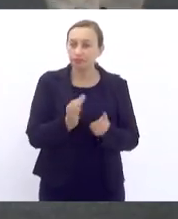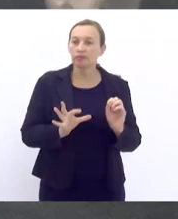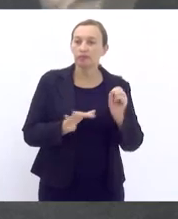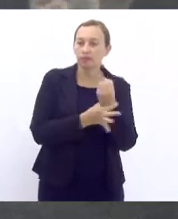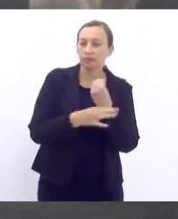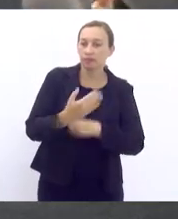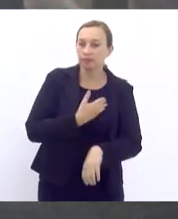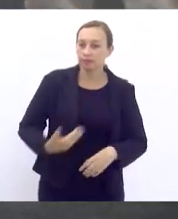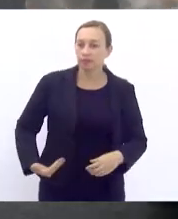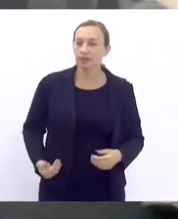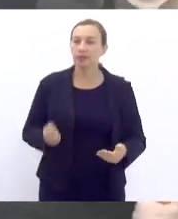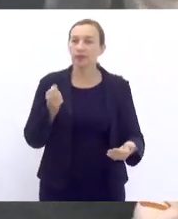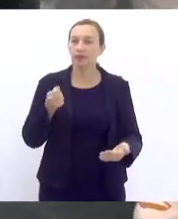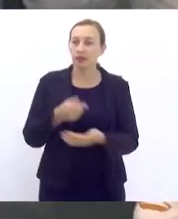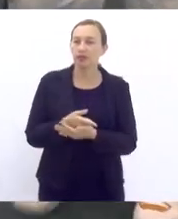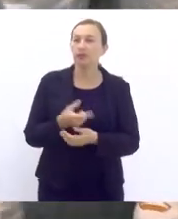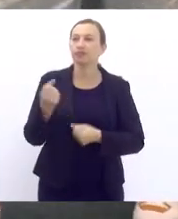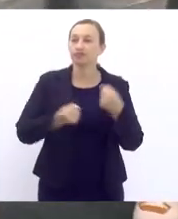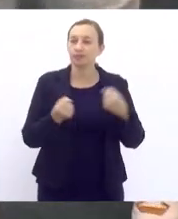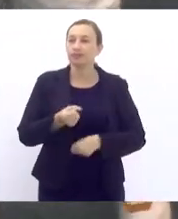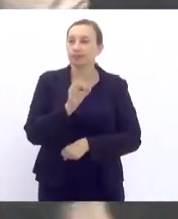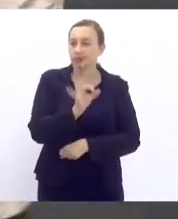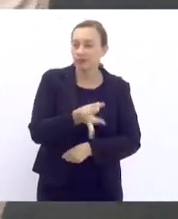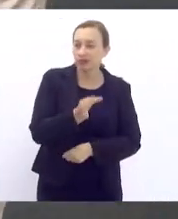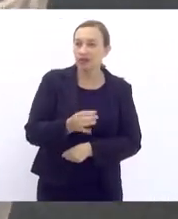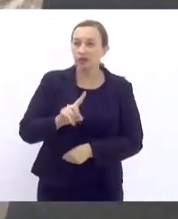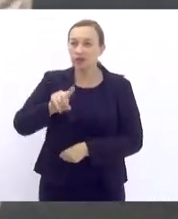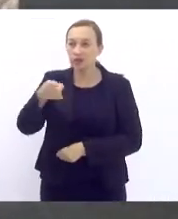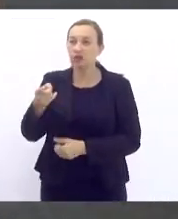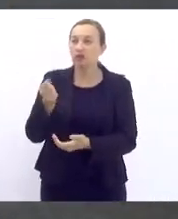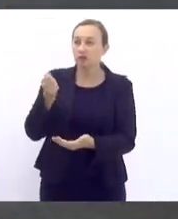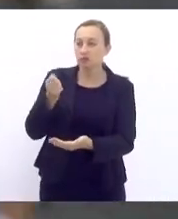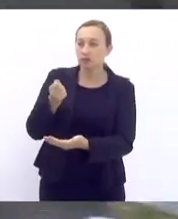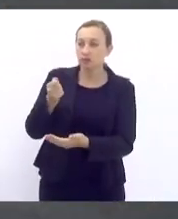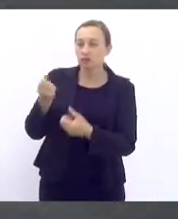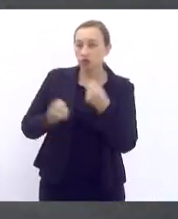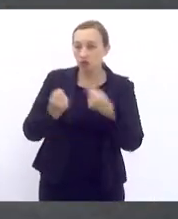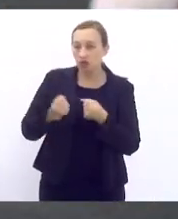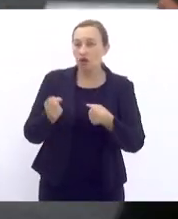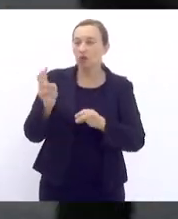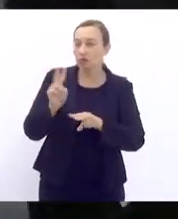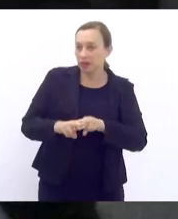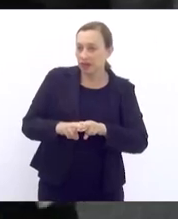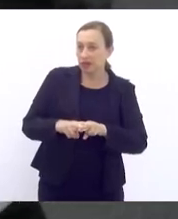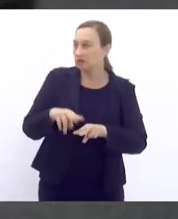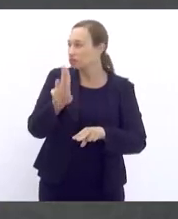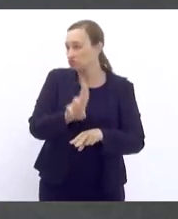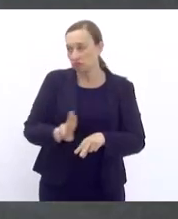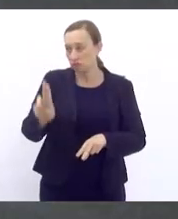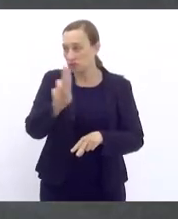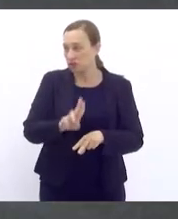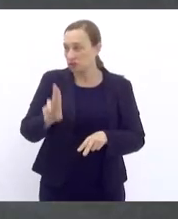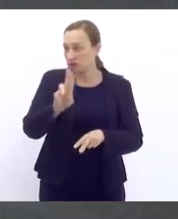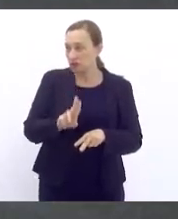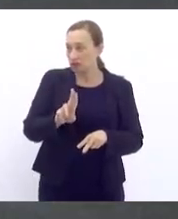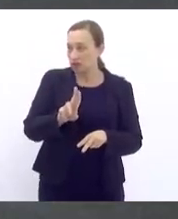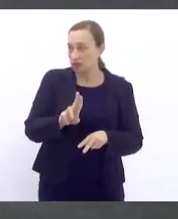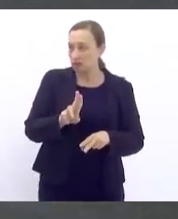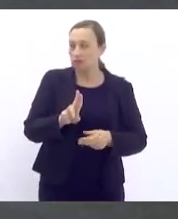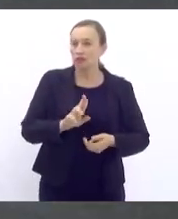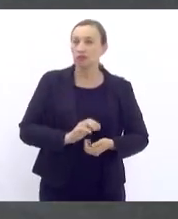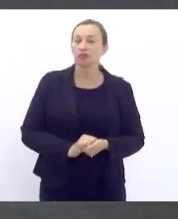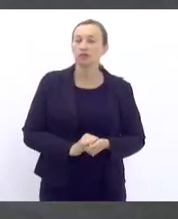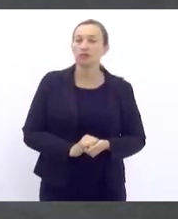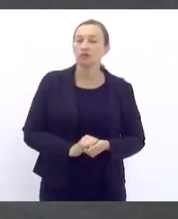para comprar os carros adequados e aqueles carros apreendidos que não tiverem utilização vai para leilão, vai para outros órgãos,